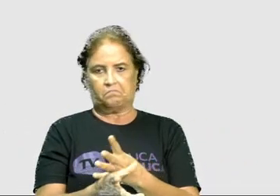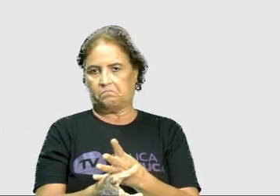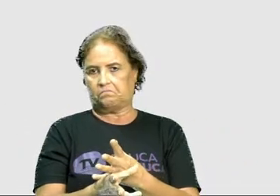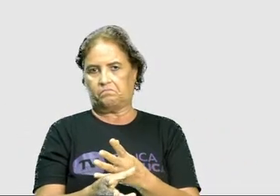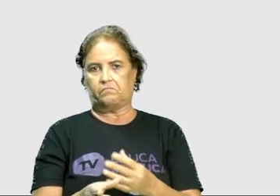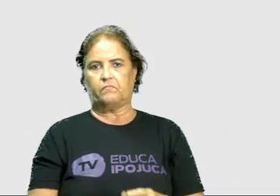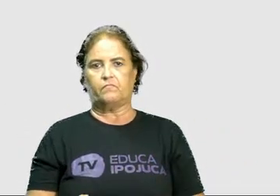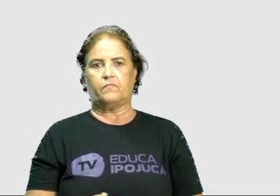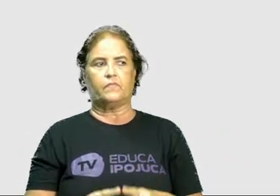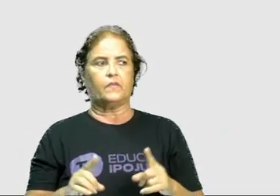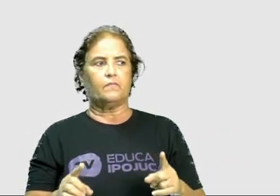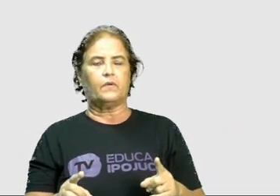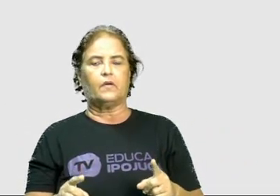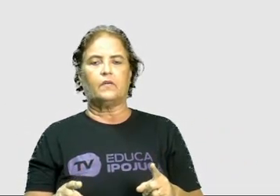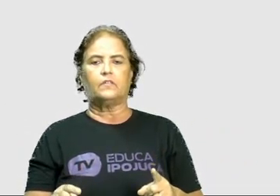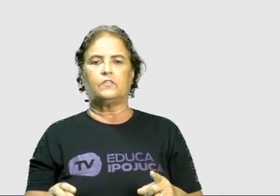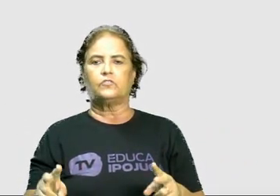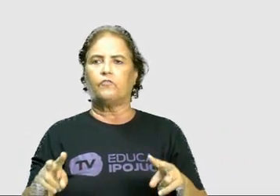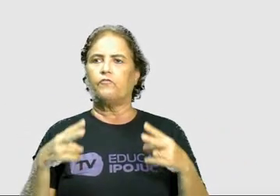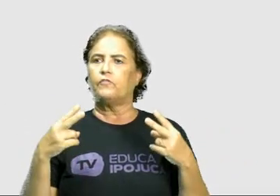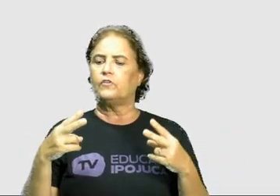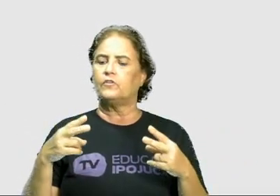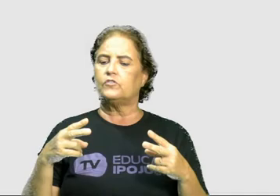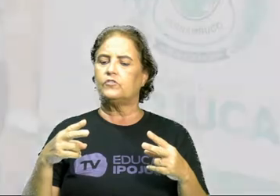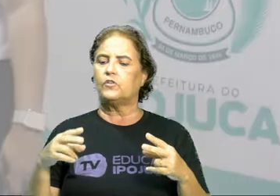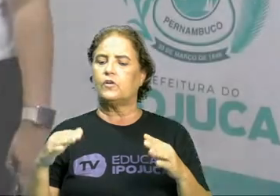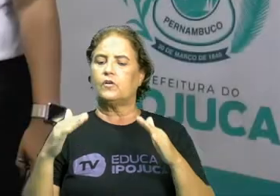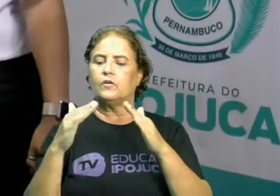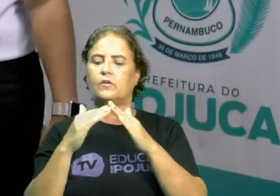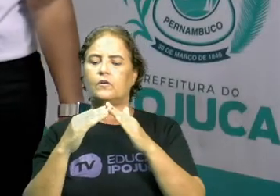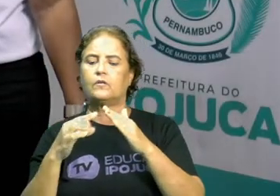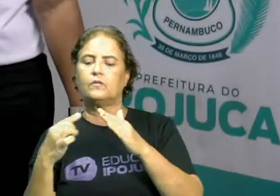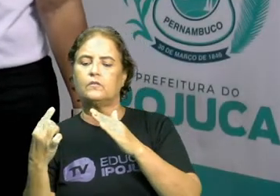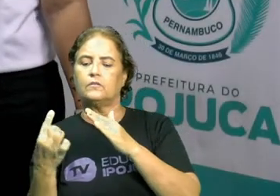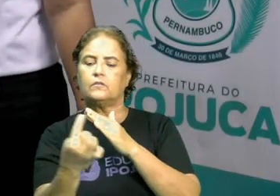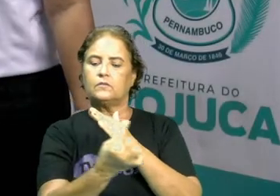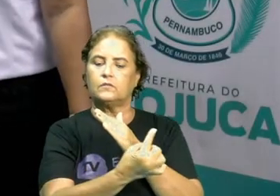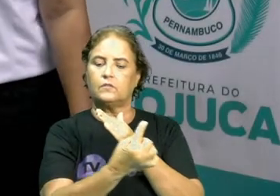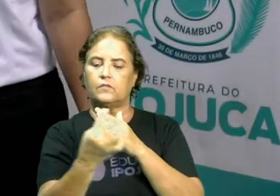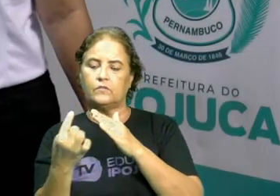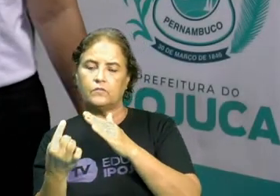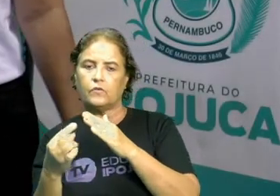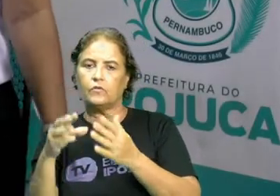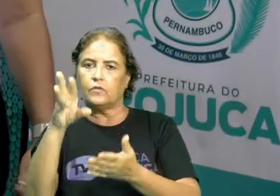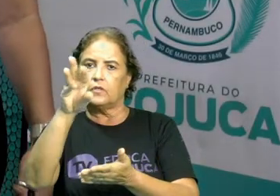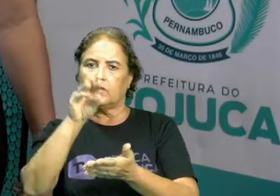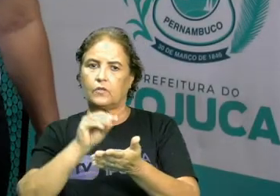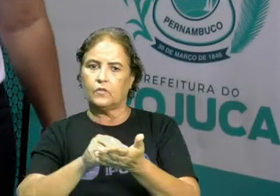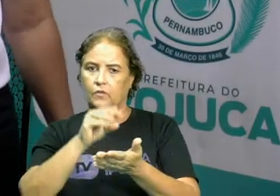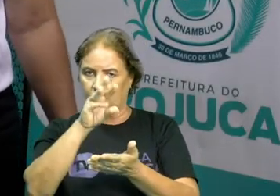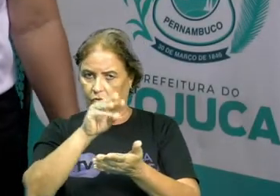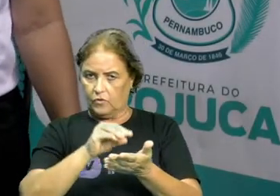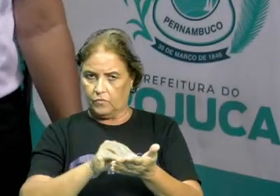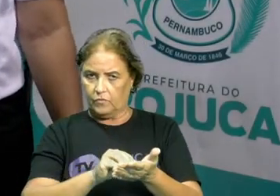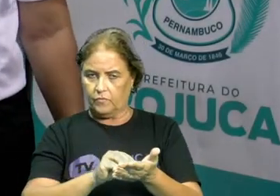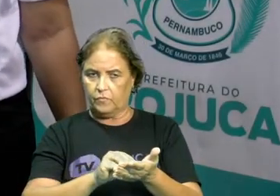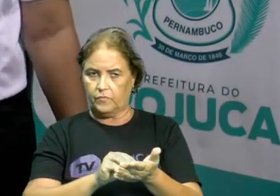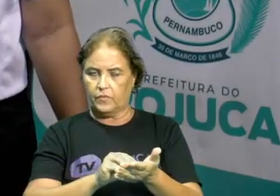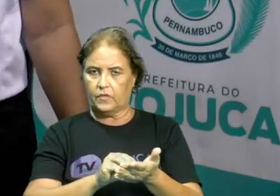Agora, olhe as coisas que existem em volta da sua casa e lixe. As que são produzidas com recursos